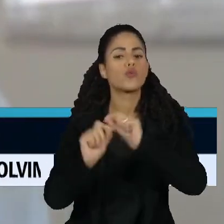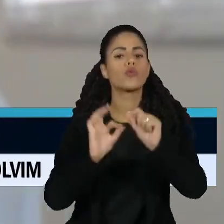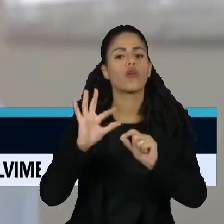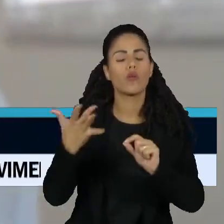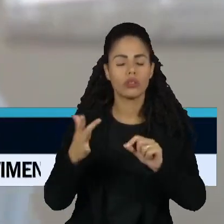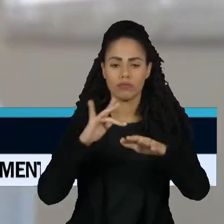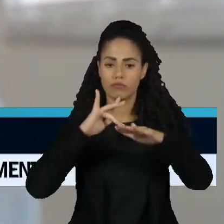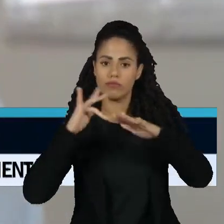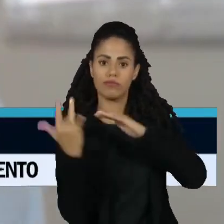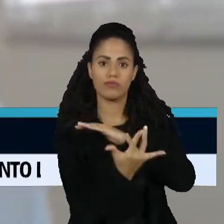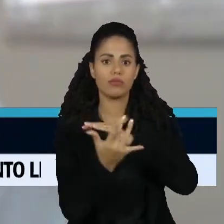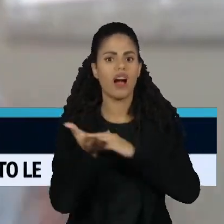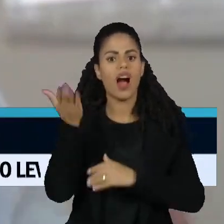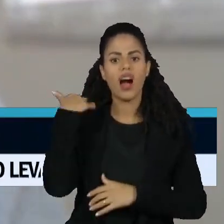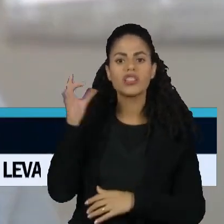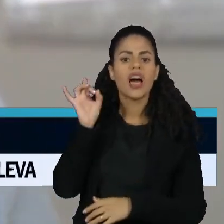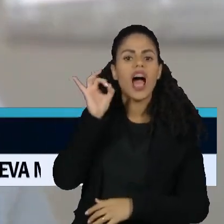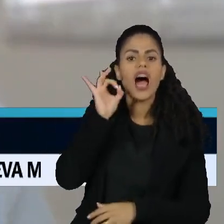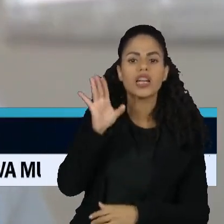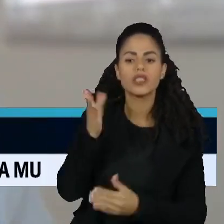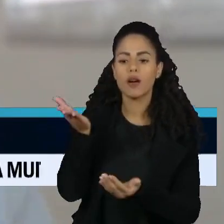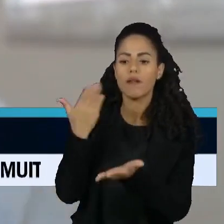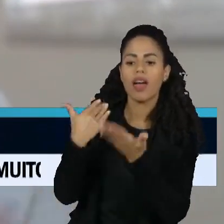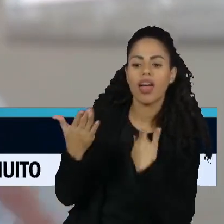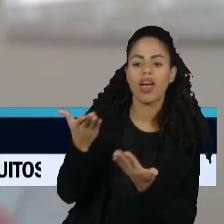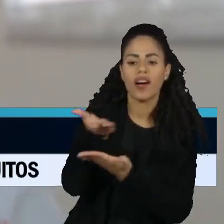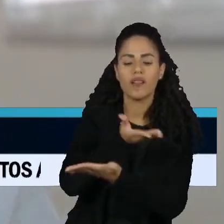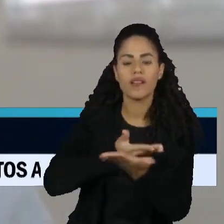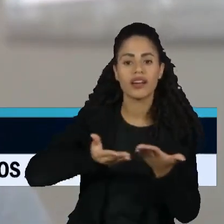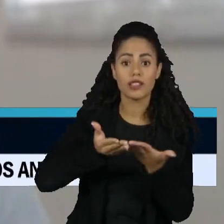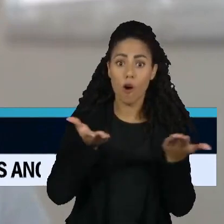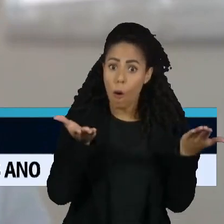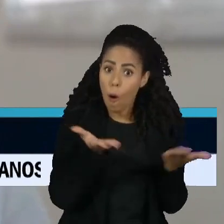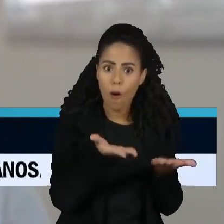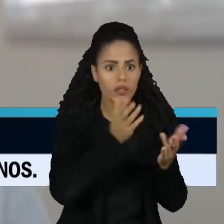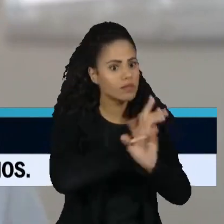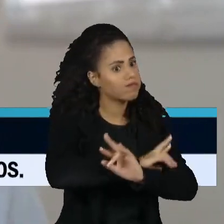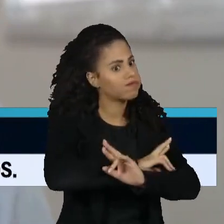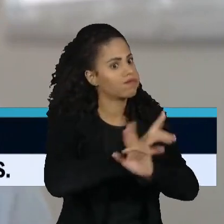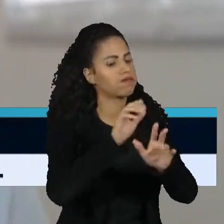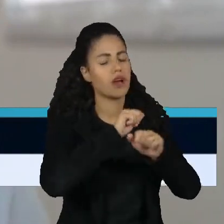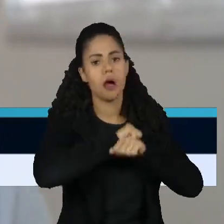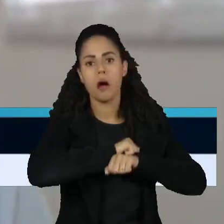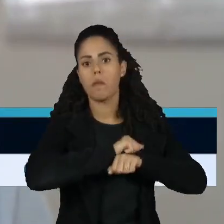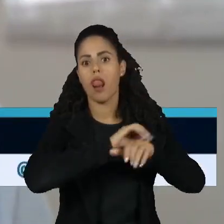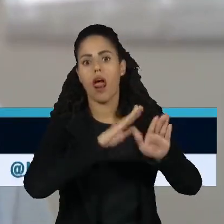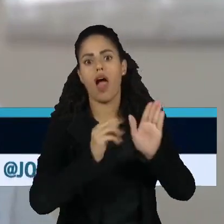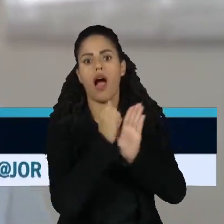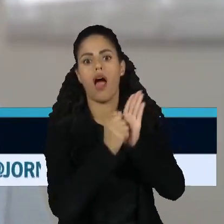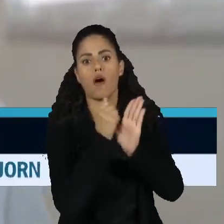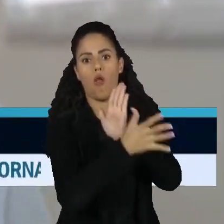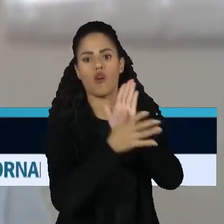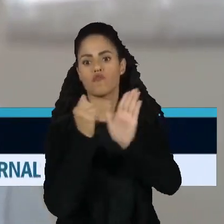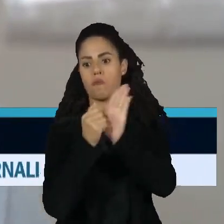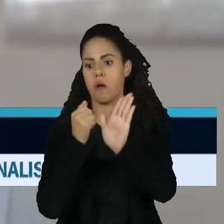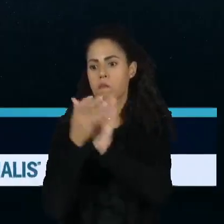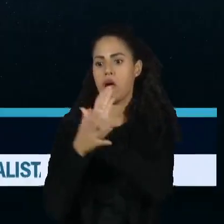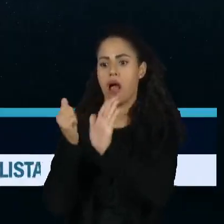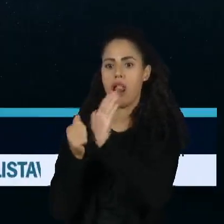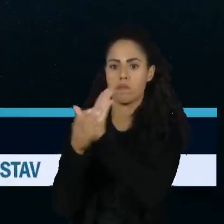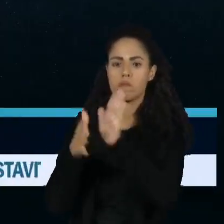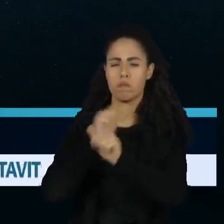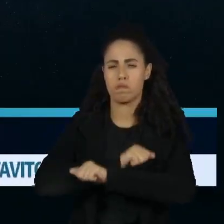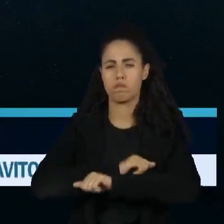da maneira que a gente as conhecia. Não são as sociais, elas são outra coisa. Elas são movidas a algoritmo e algoritmo pautado pelo engajamento.